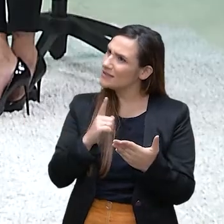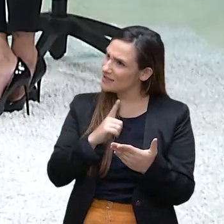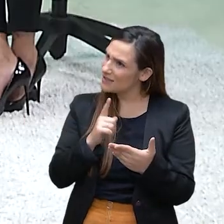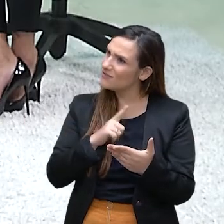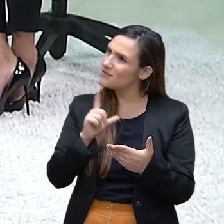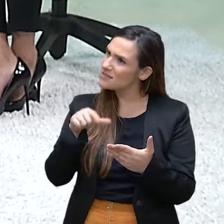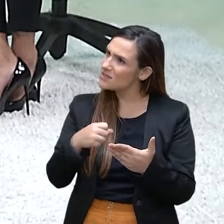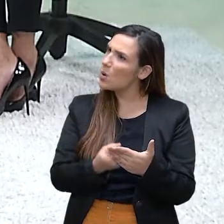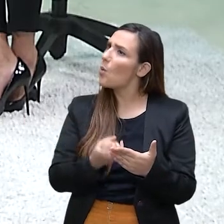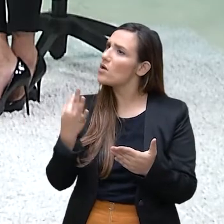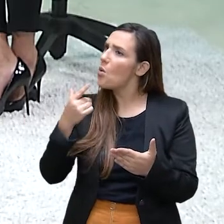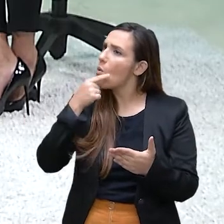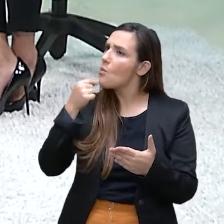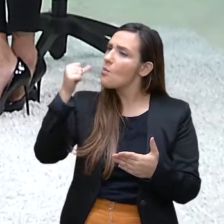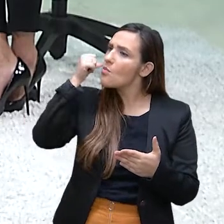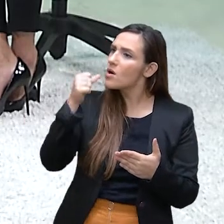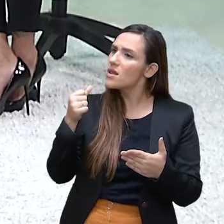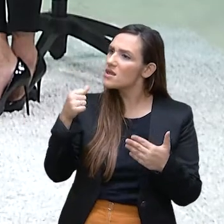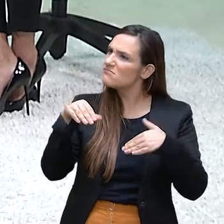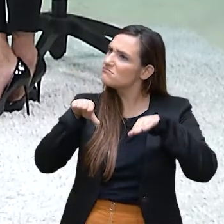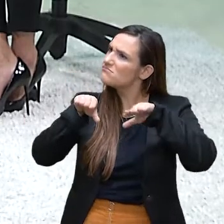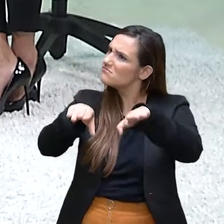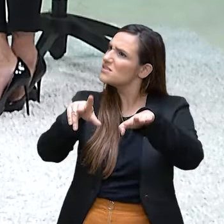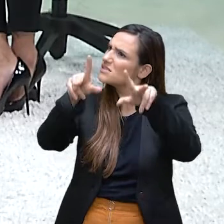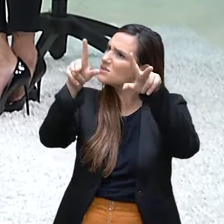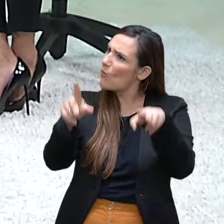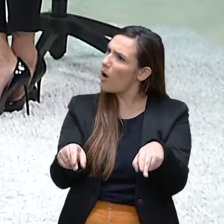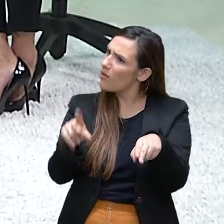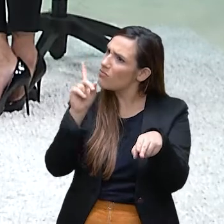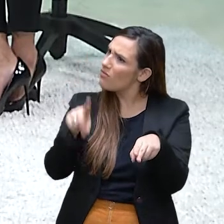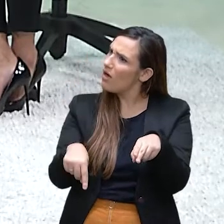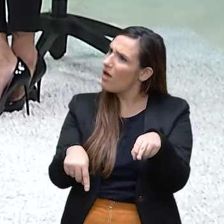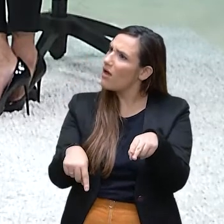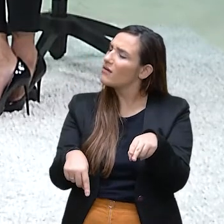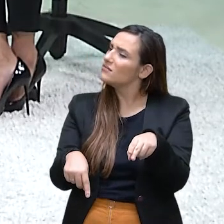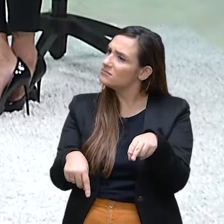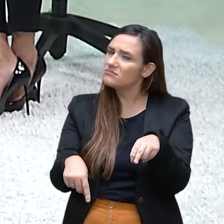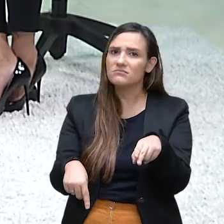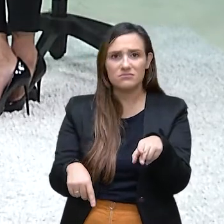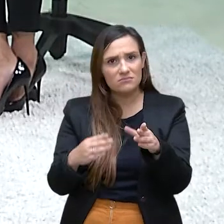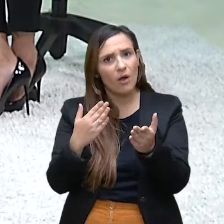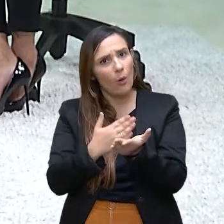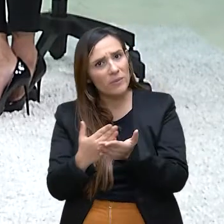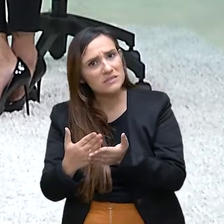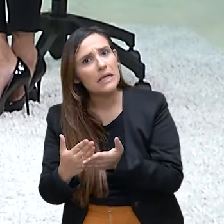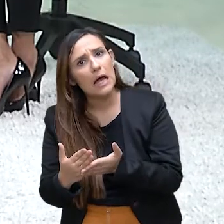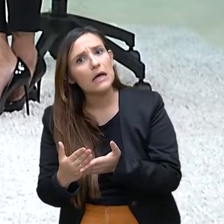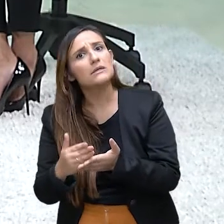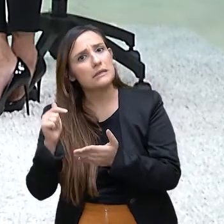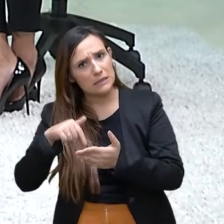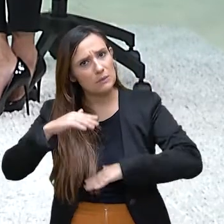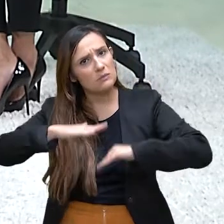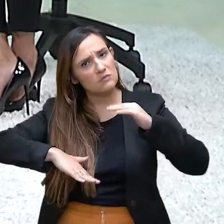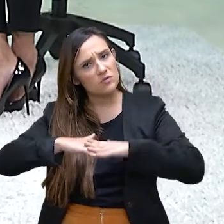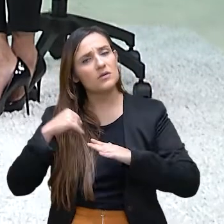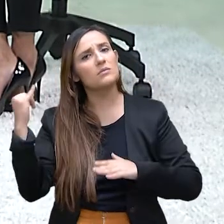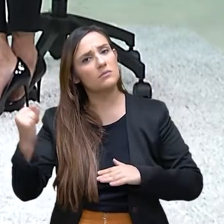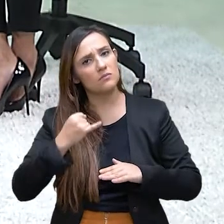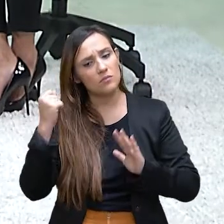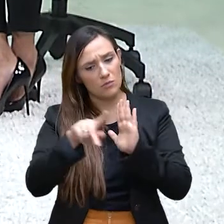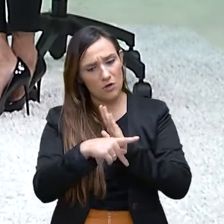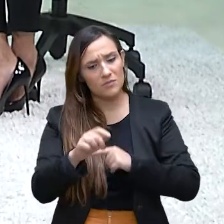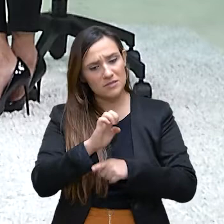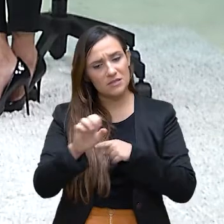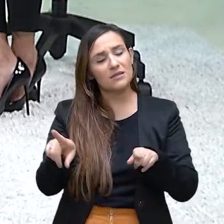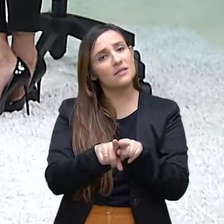teve essa questão da paridade. Homens e mulheres entrando em conjunto ali, junto nessa carreira que é tão importante hoje, inclusive para o Estado e para o